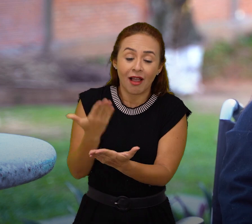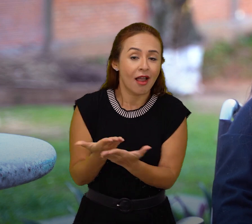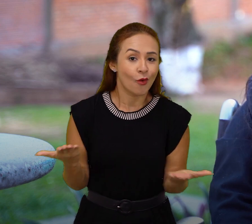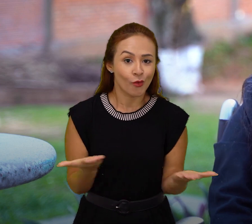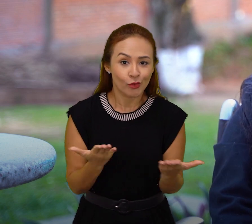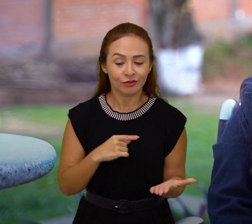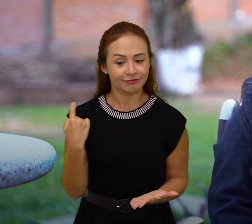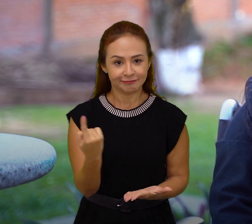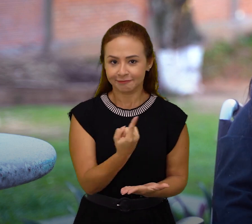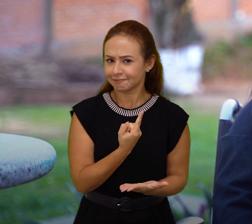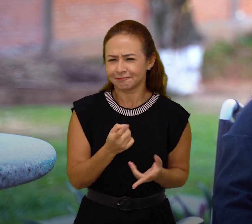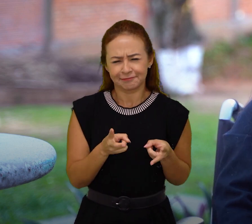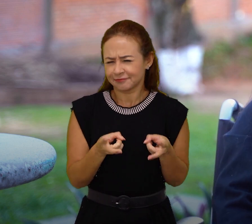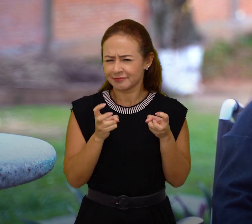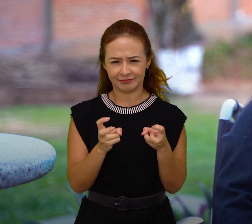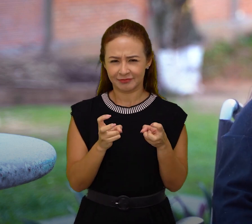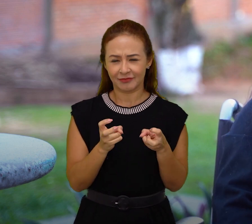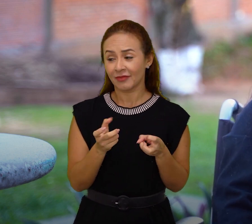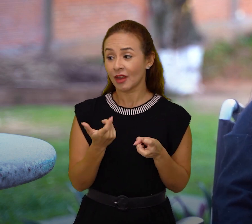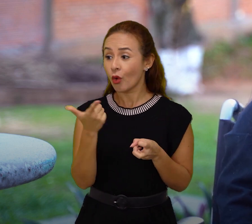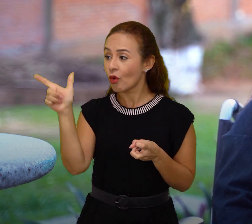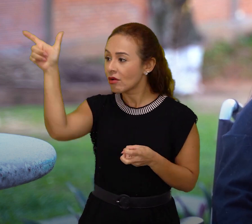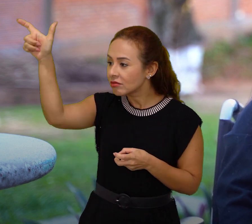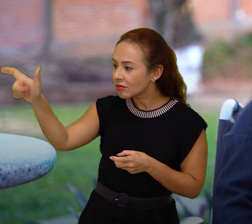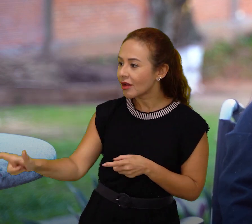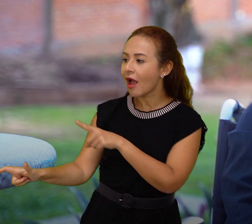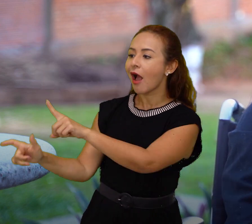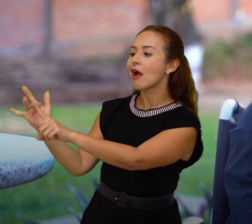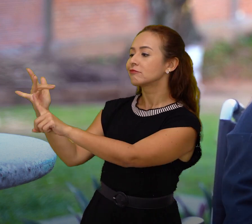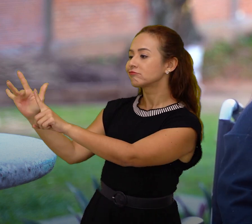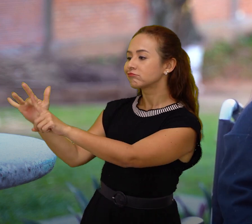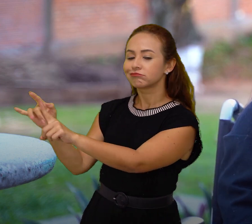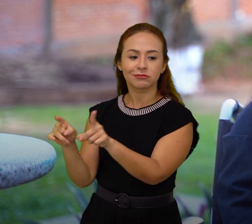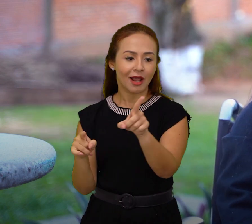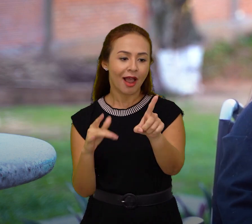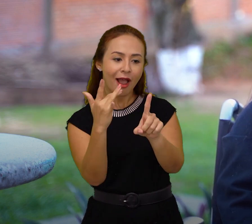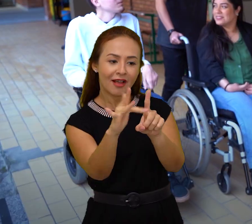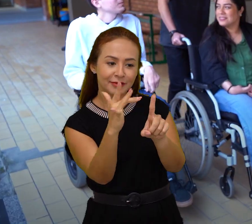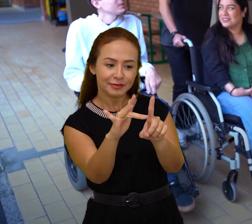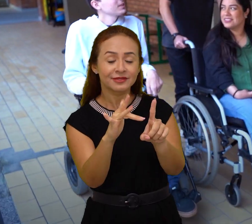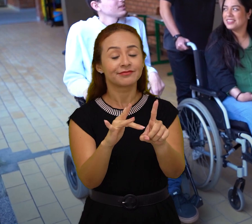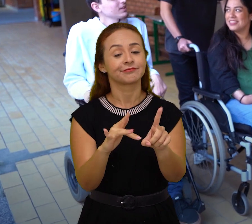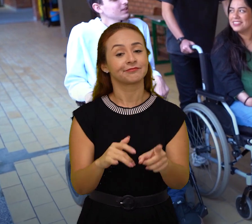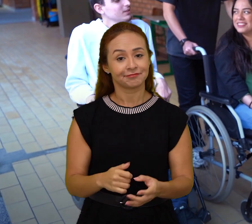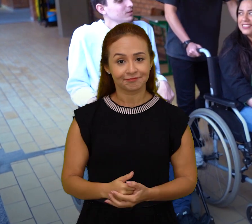do que outras vezes a gente faz e não se dá conta, mas é importante a gente começar a refletir sobre isso.